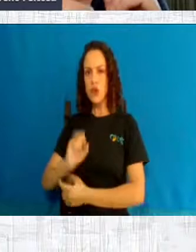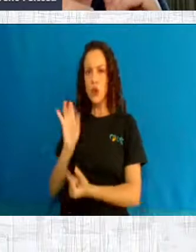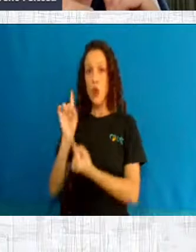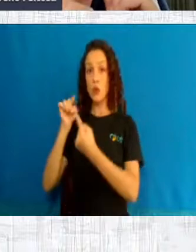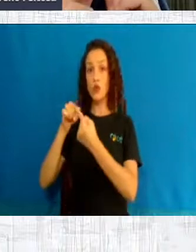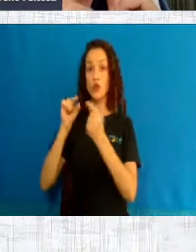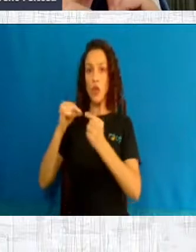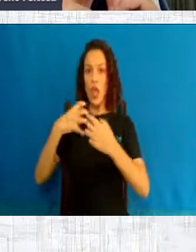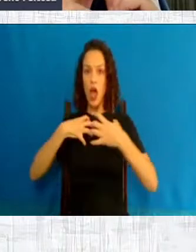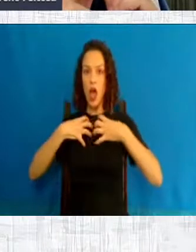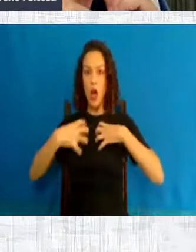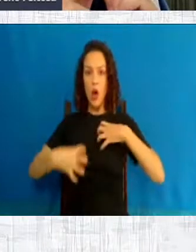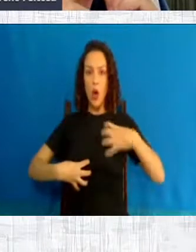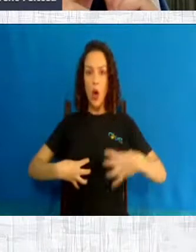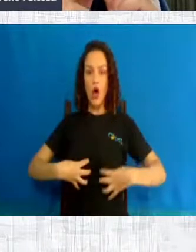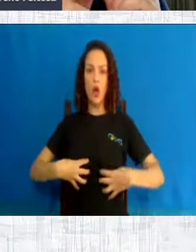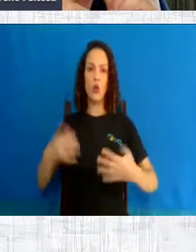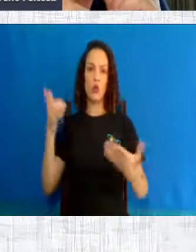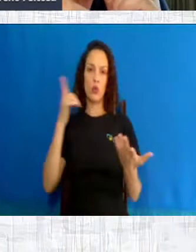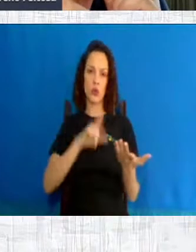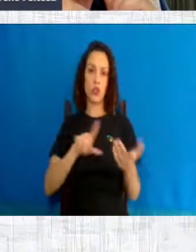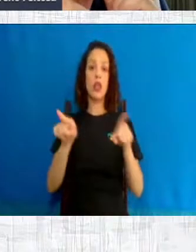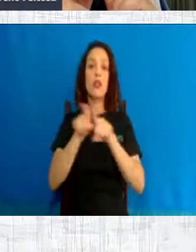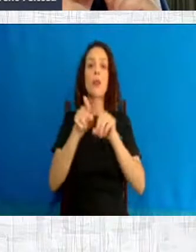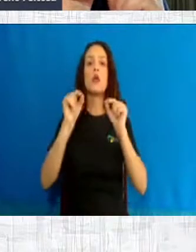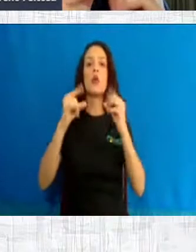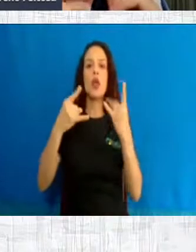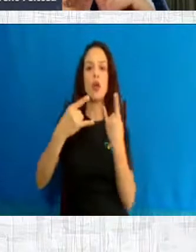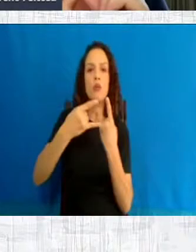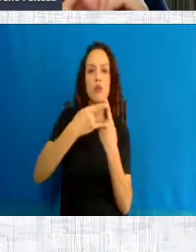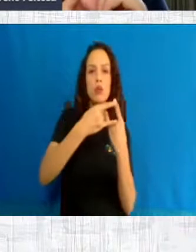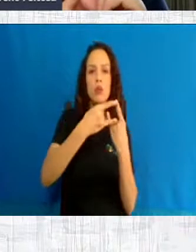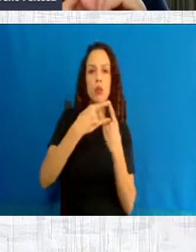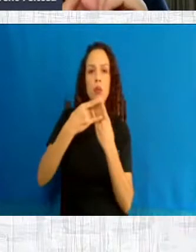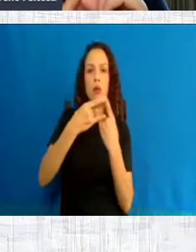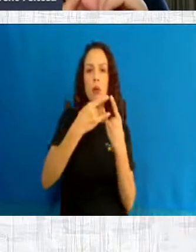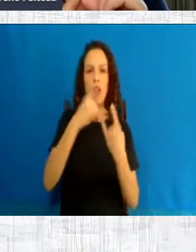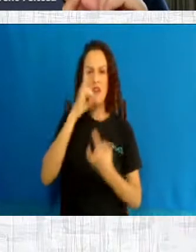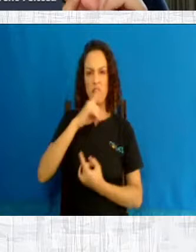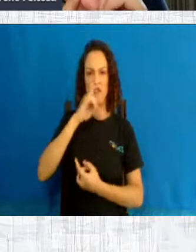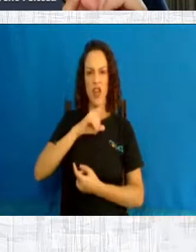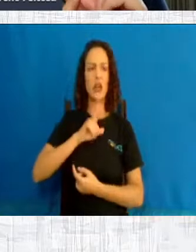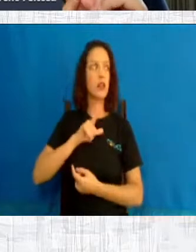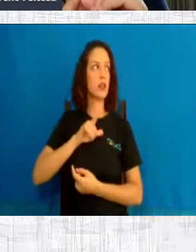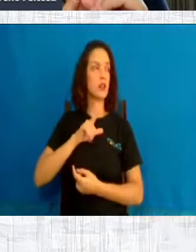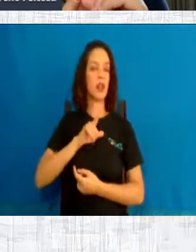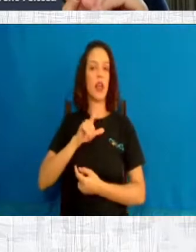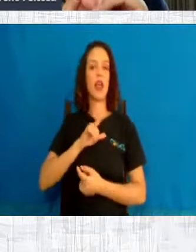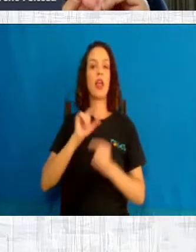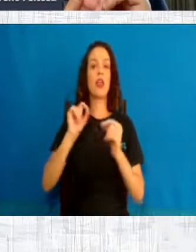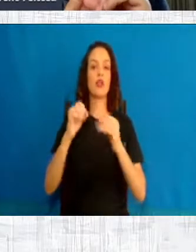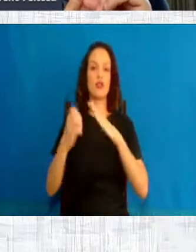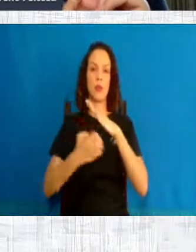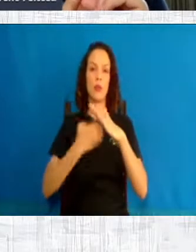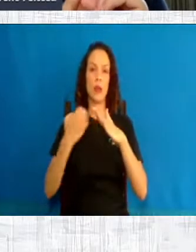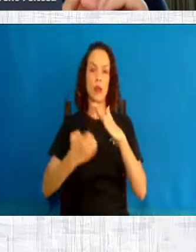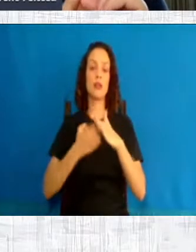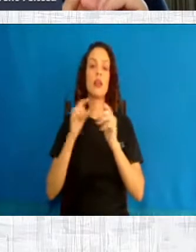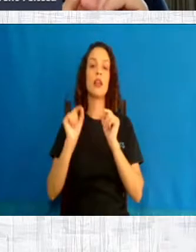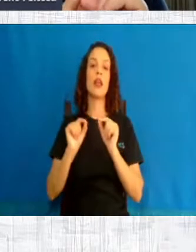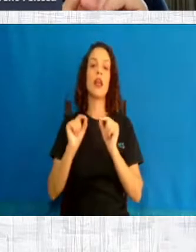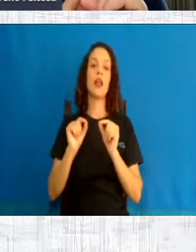Até distribuição de preservativos defeituosos, daquela empresa Planet Parenhud, que é um